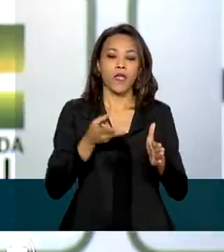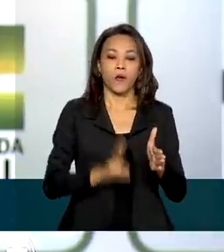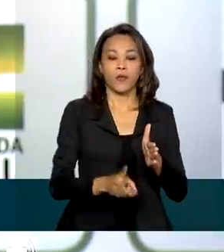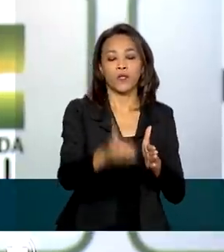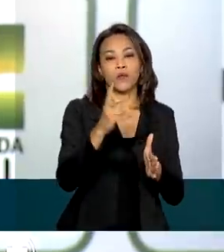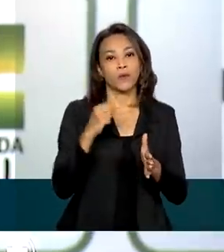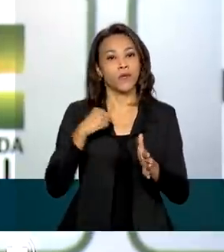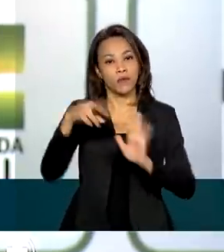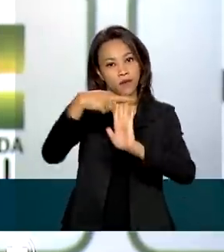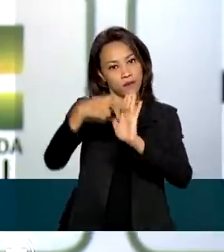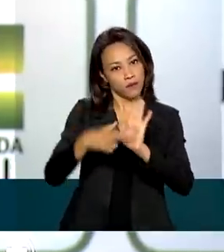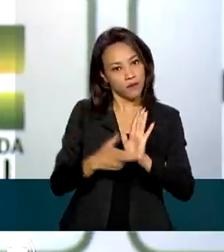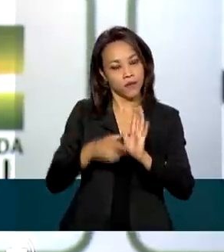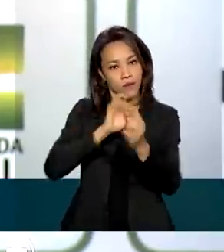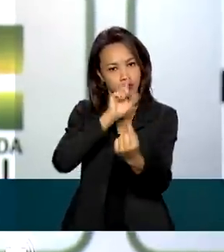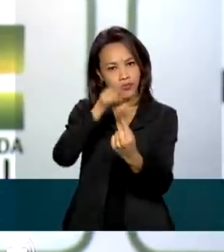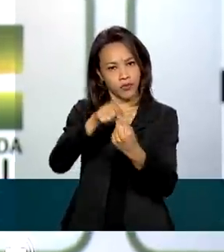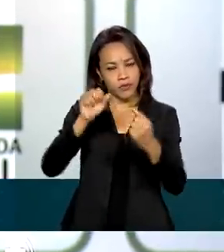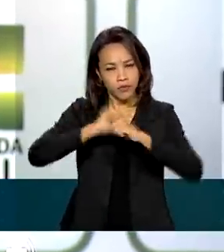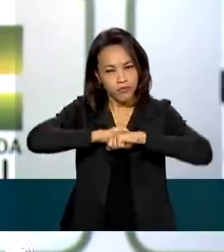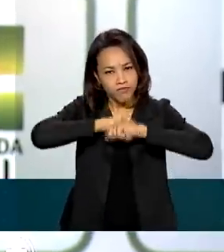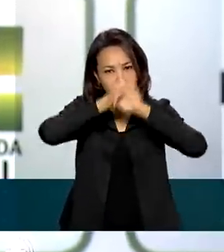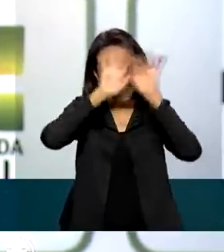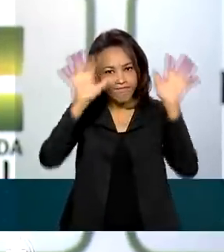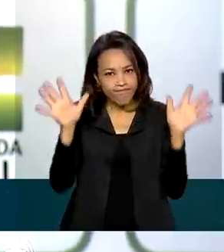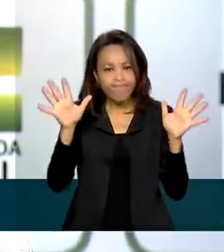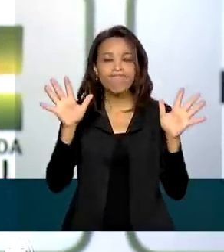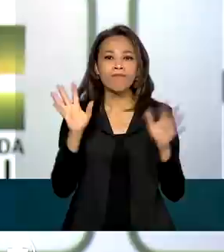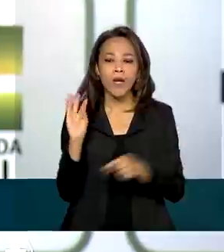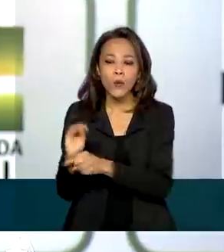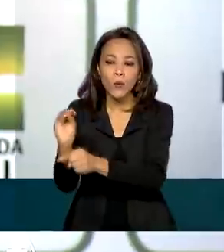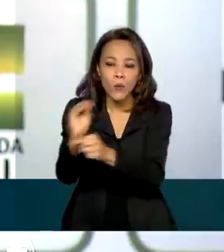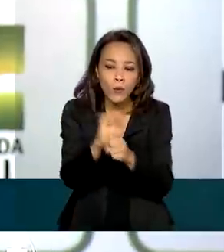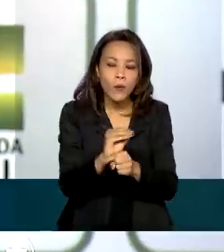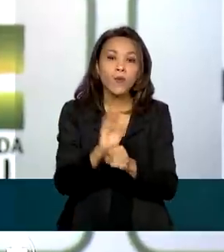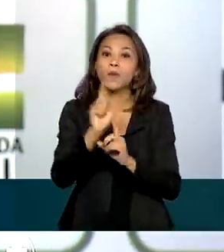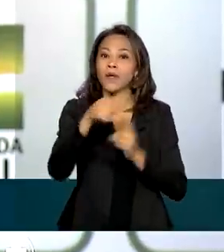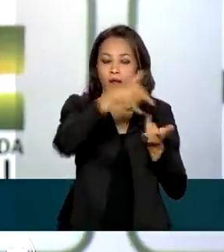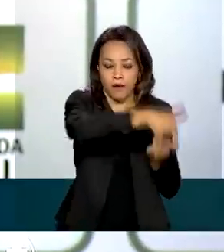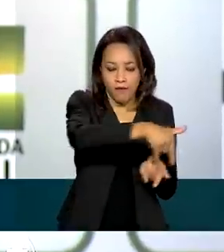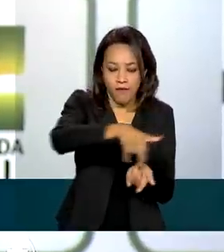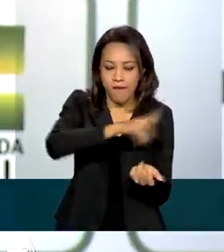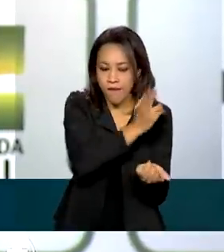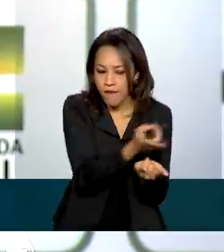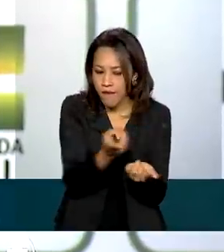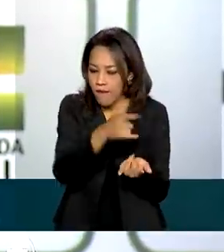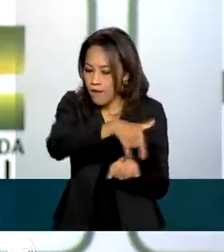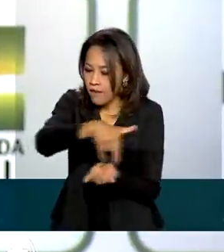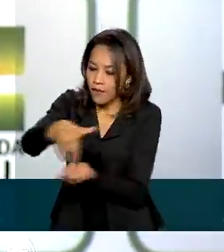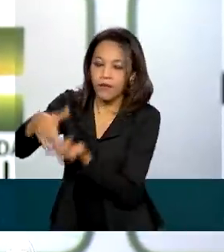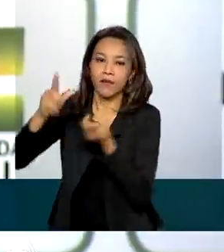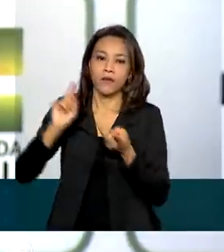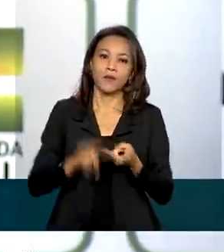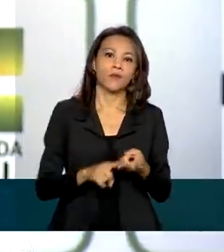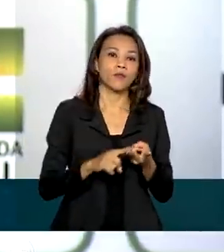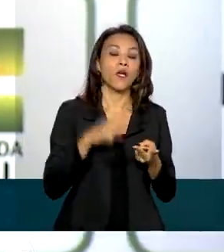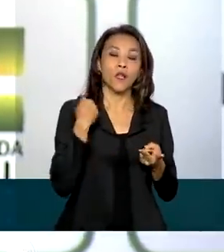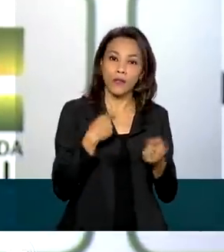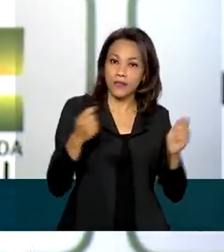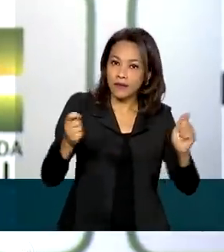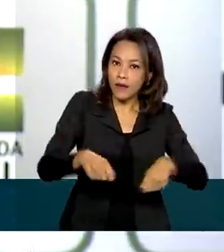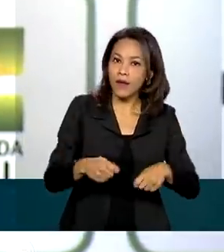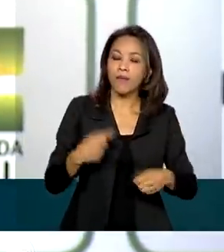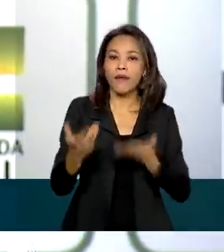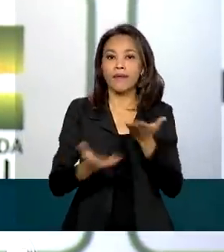objetivos e bastante palpáveis, tangíveis, a habilitação de leitos, prorrogação de leitos habilitados, podemos atender a